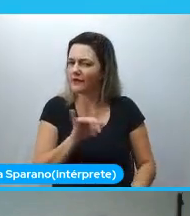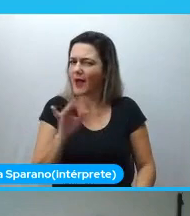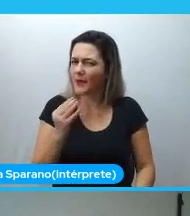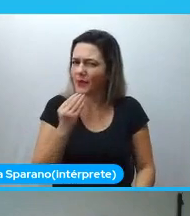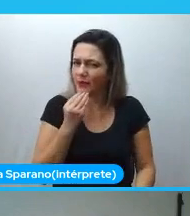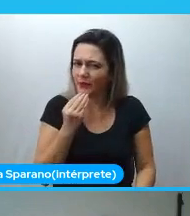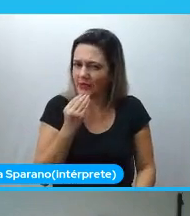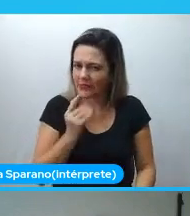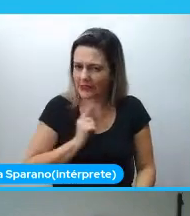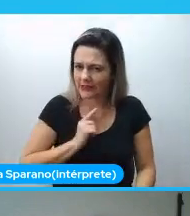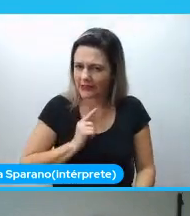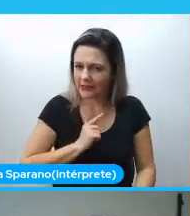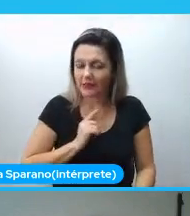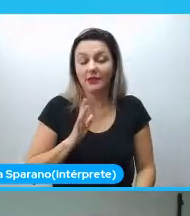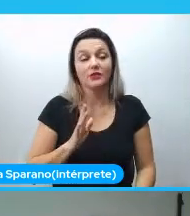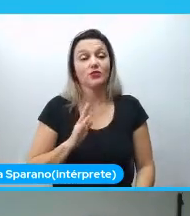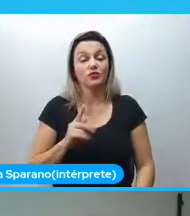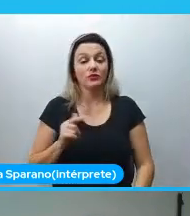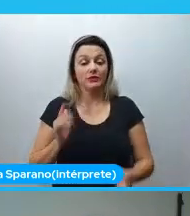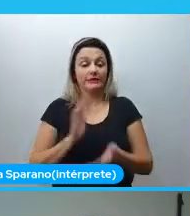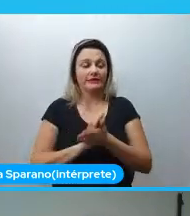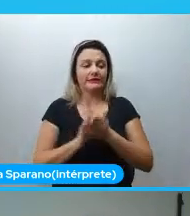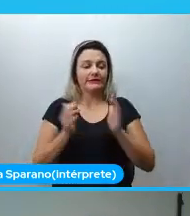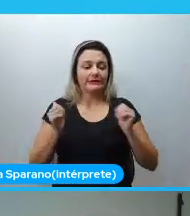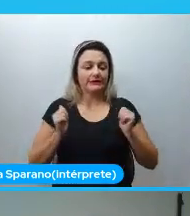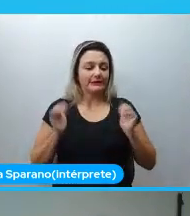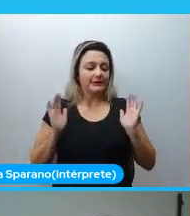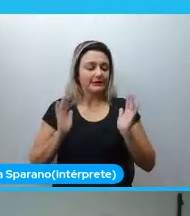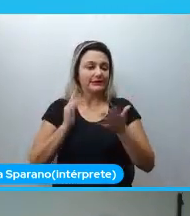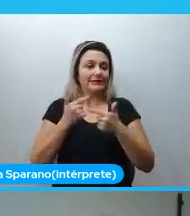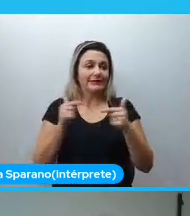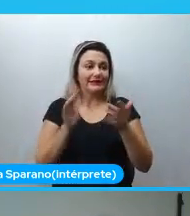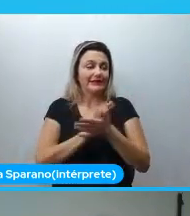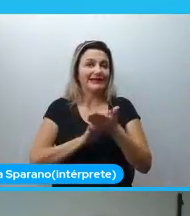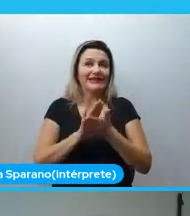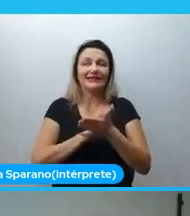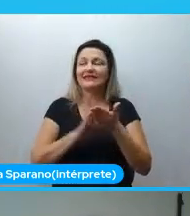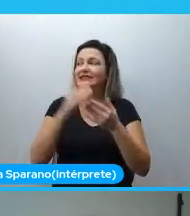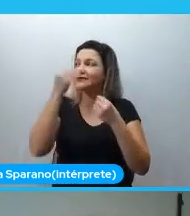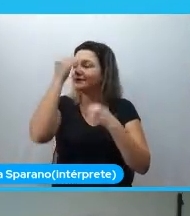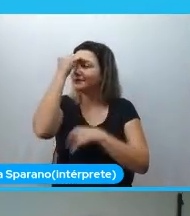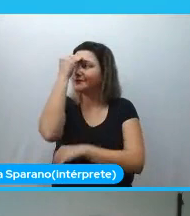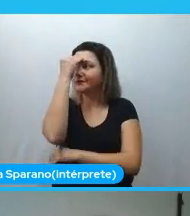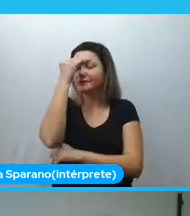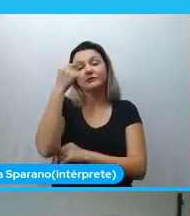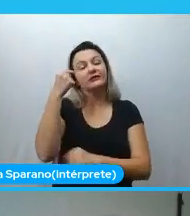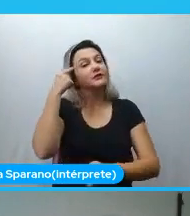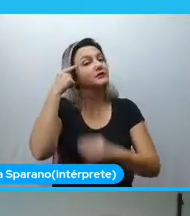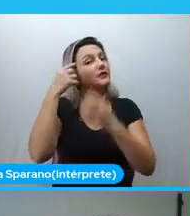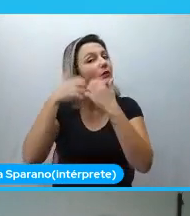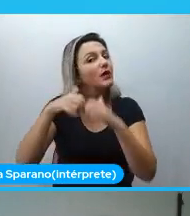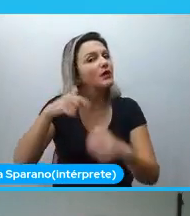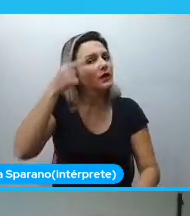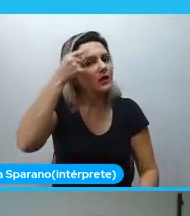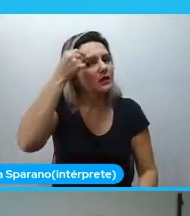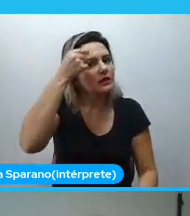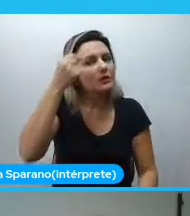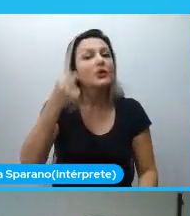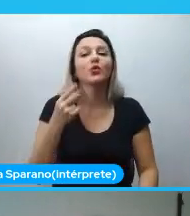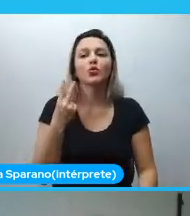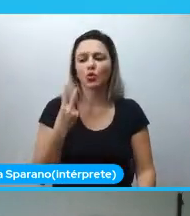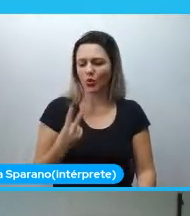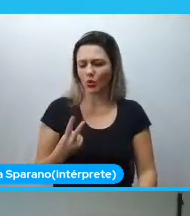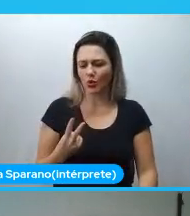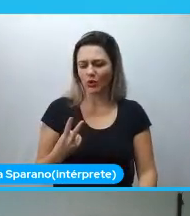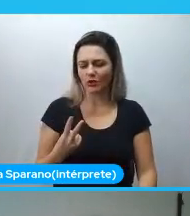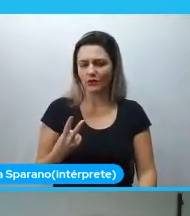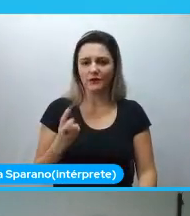Se você não tem nada, você tem que repensar sobre a sua graduação. Se você passa dois, três, cinco anos na